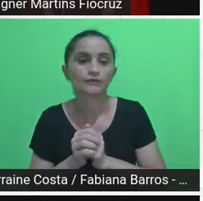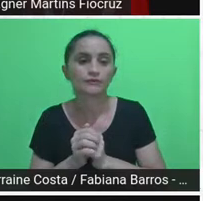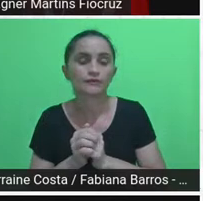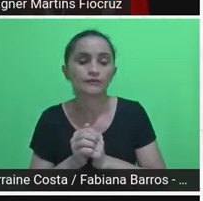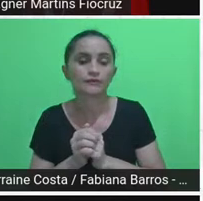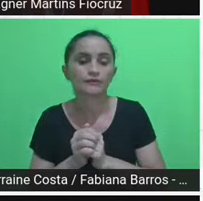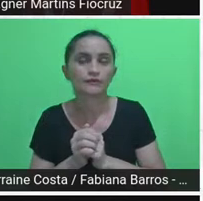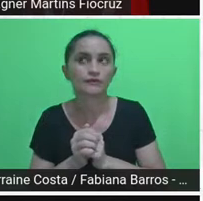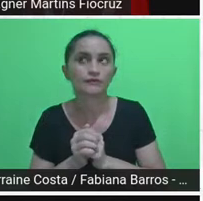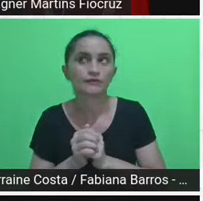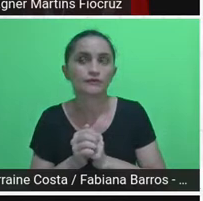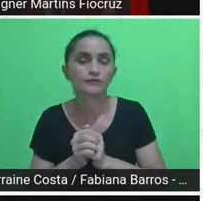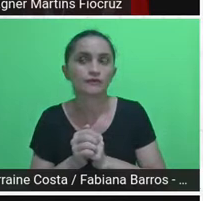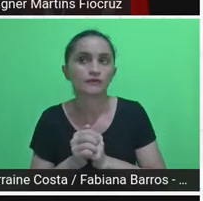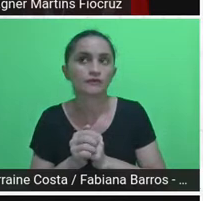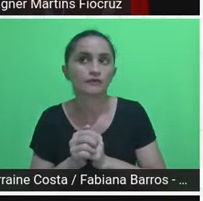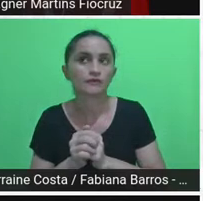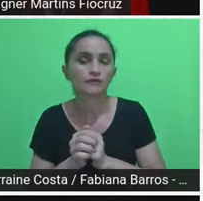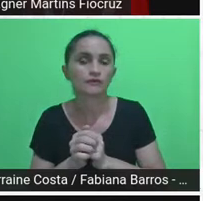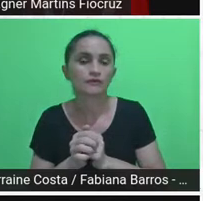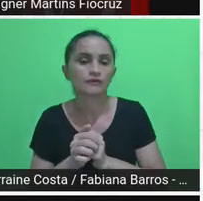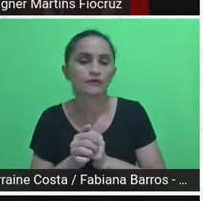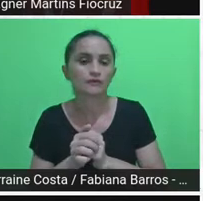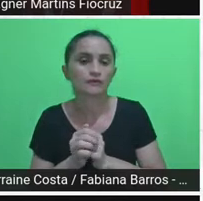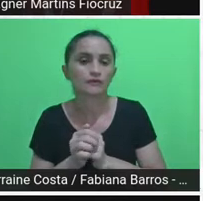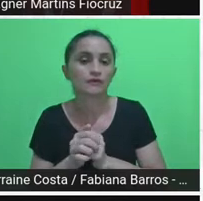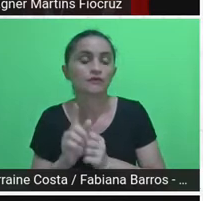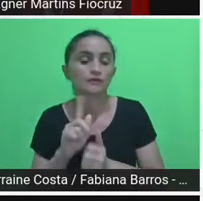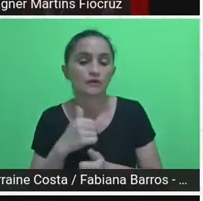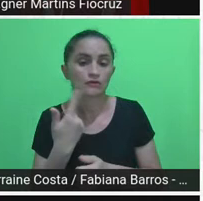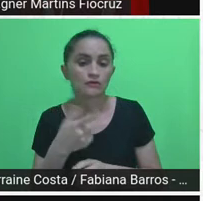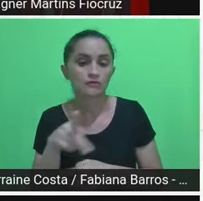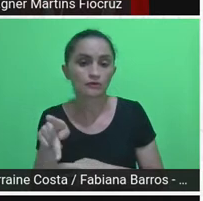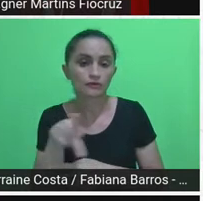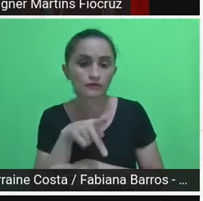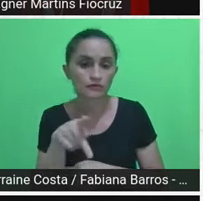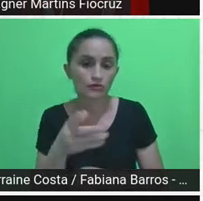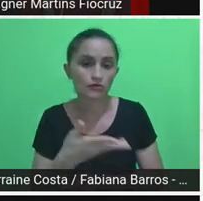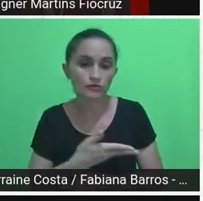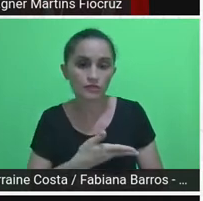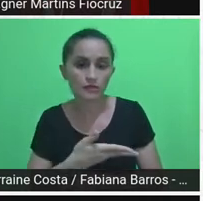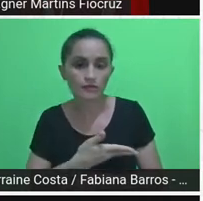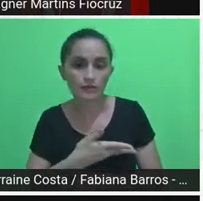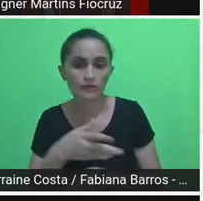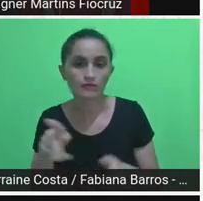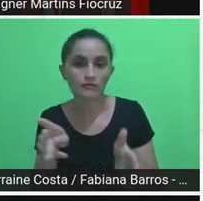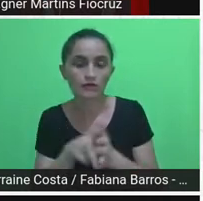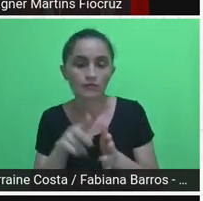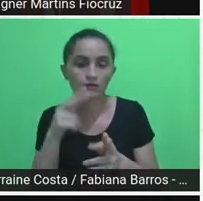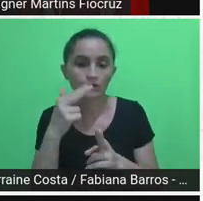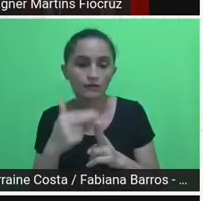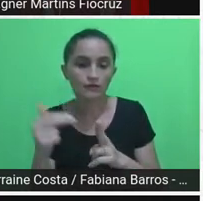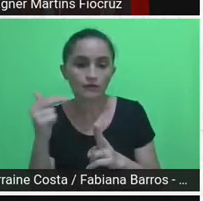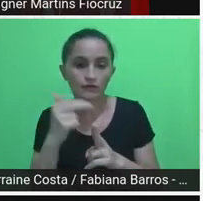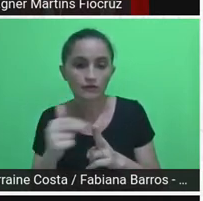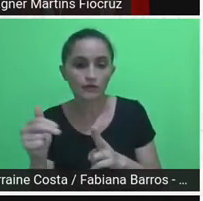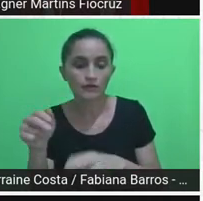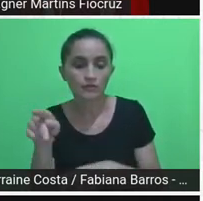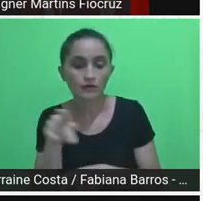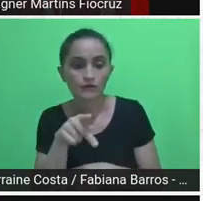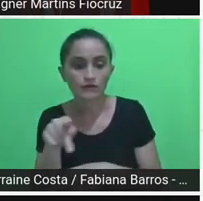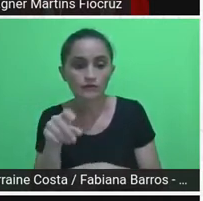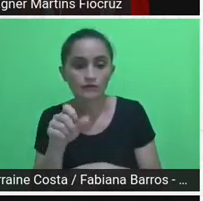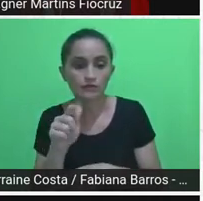...dos nossos professores e amigos da UNB, e a professora Anisa foi uma